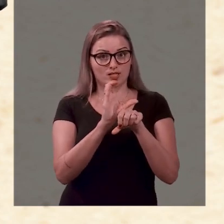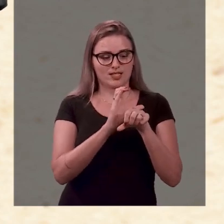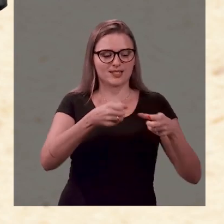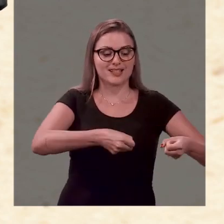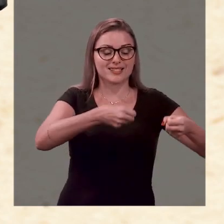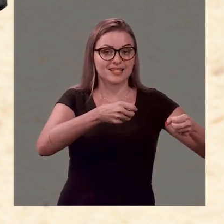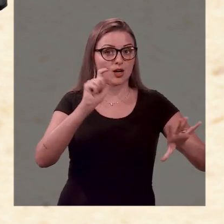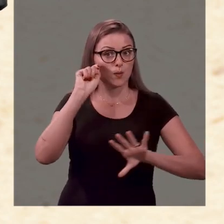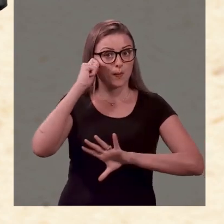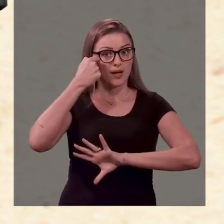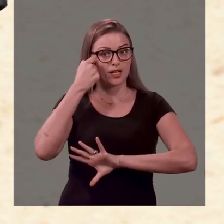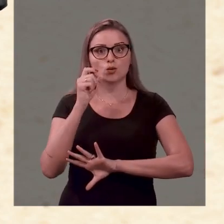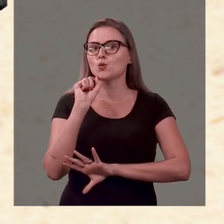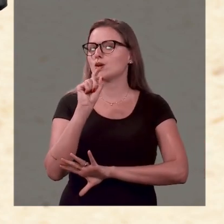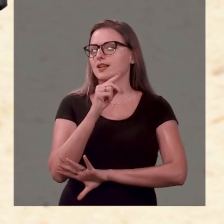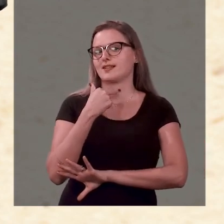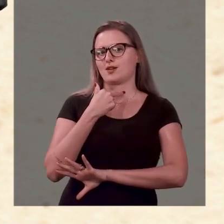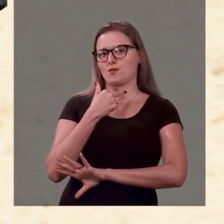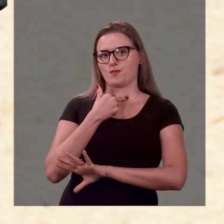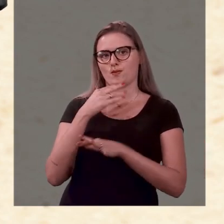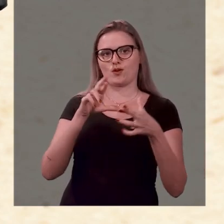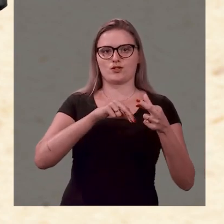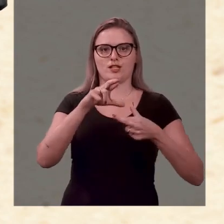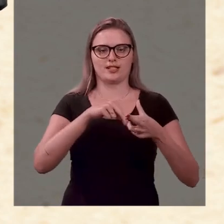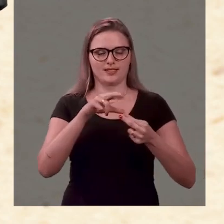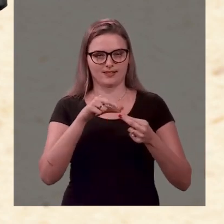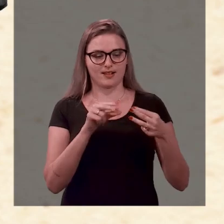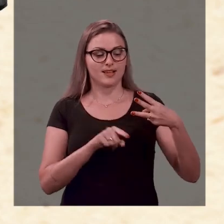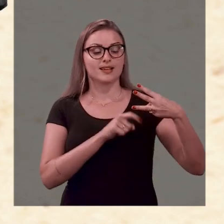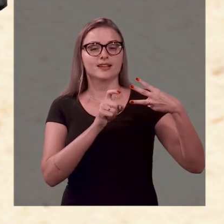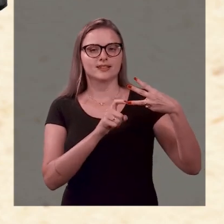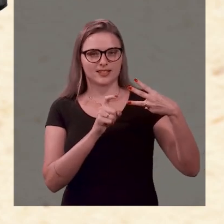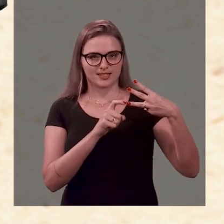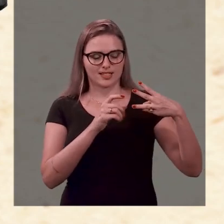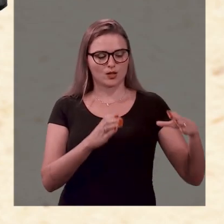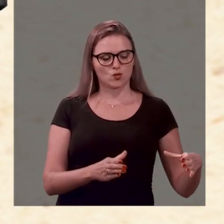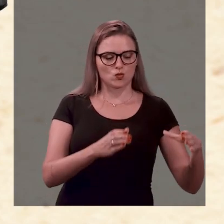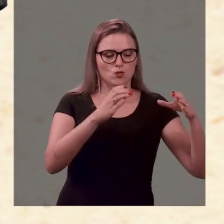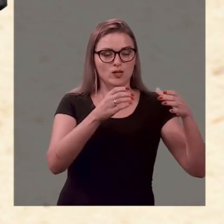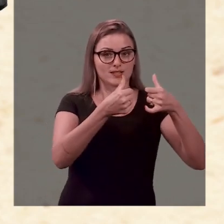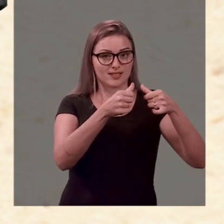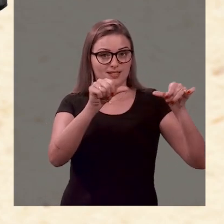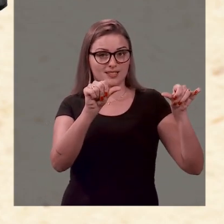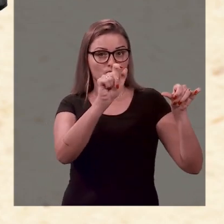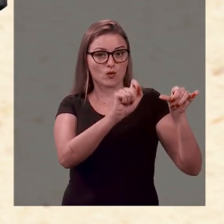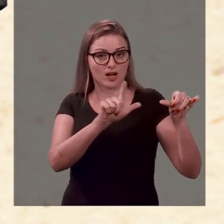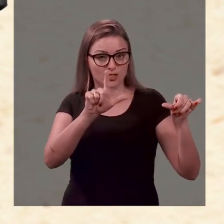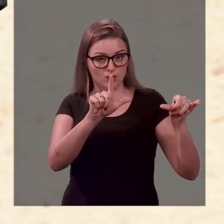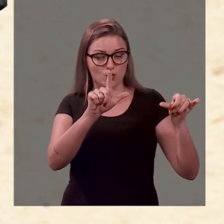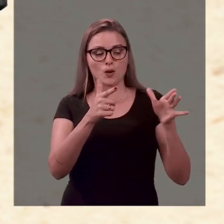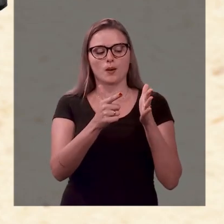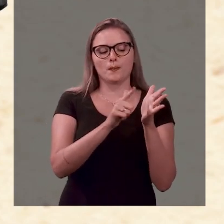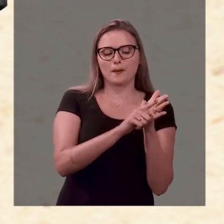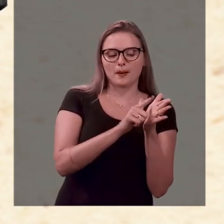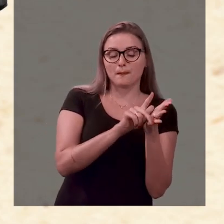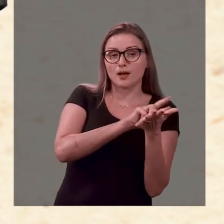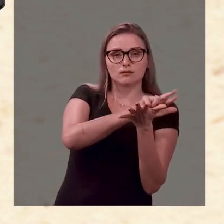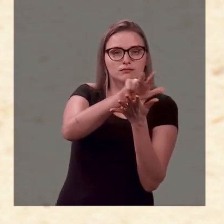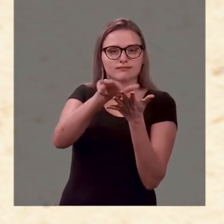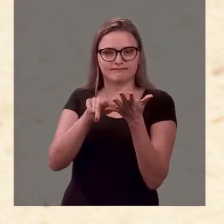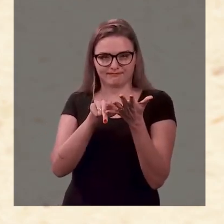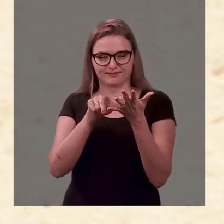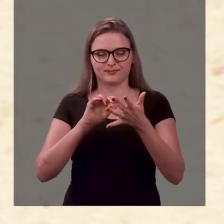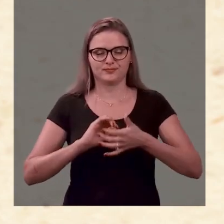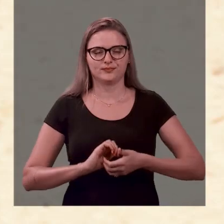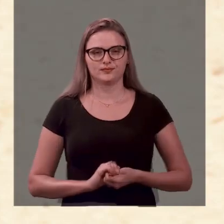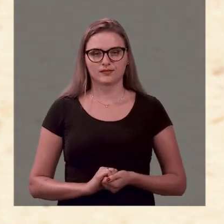pretos para os resíduos não recicláveis. E os coletores com adesivos e sacos azuis para papéis e papelões.